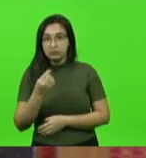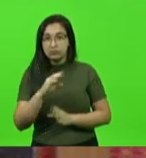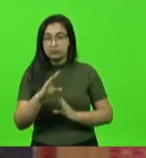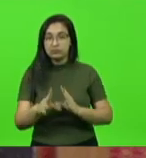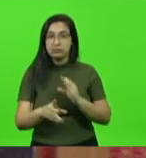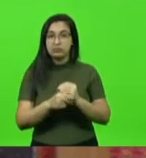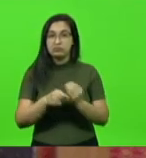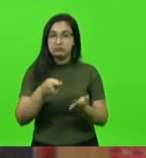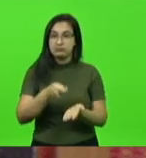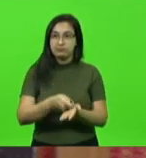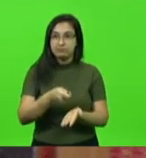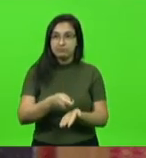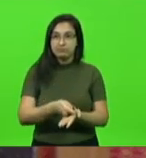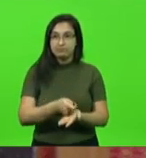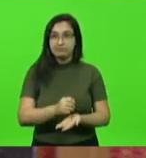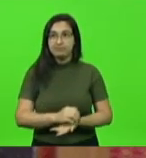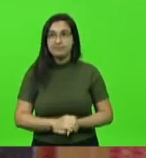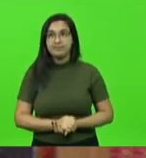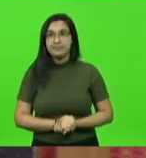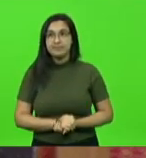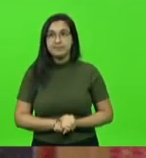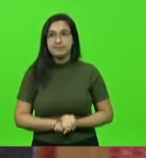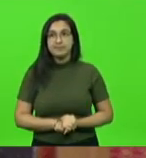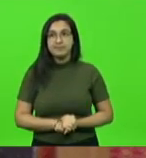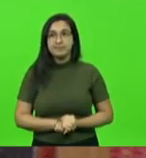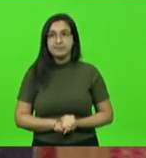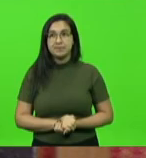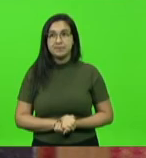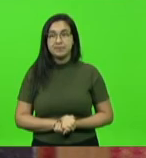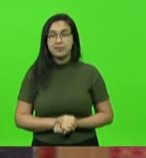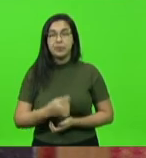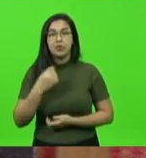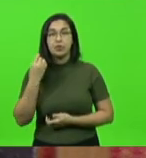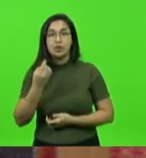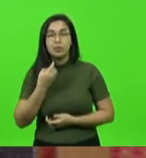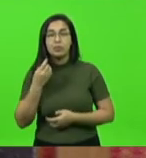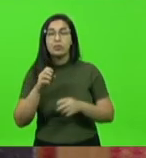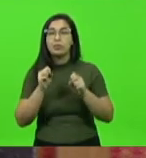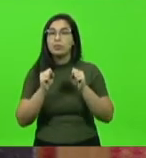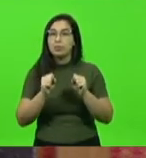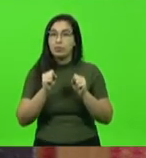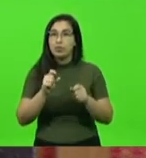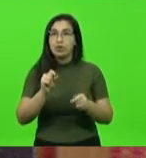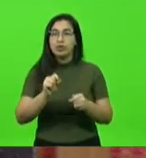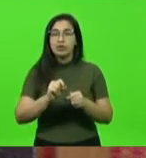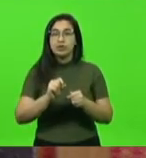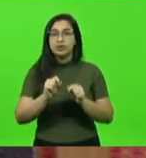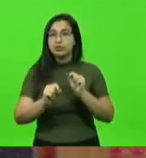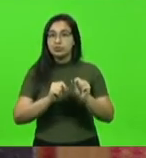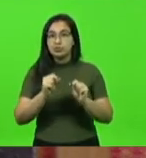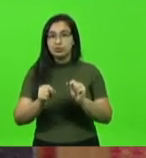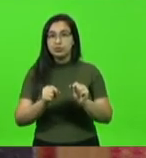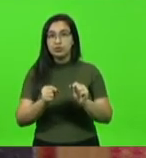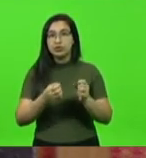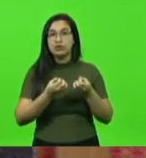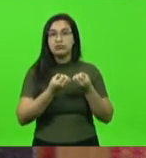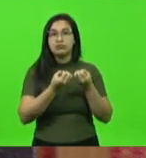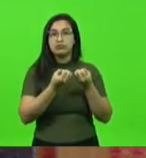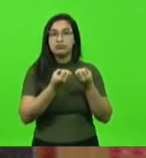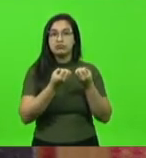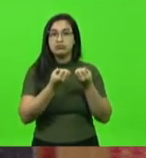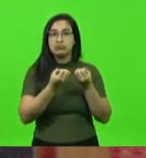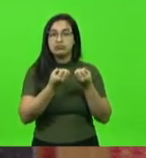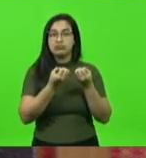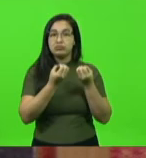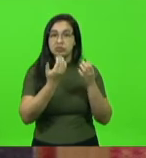impositivas agora os deputados podem fazer a destinação desses recursos eu